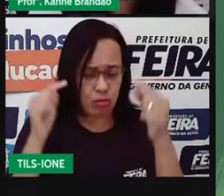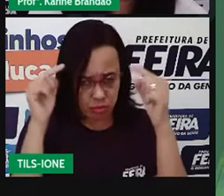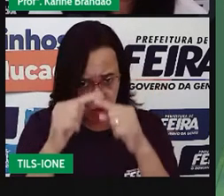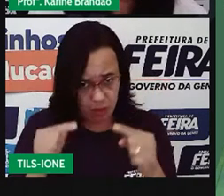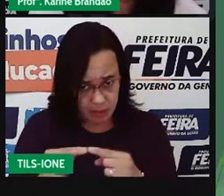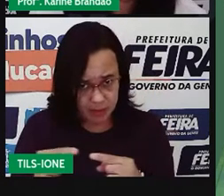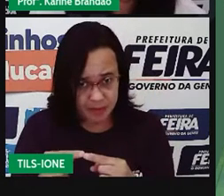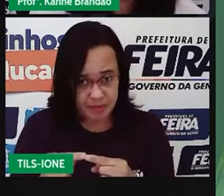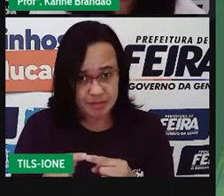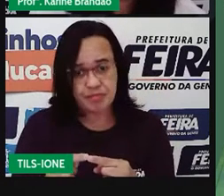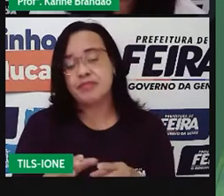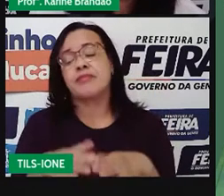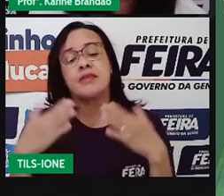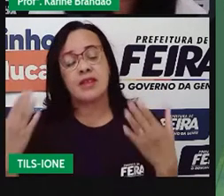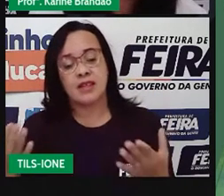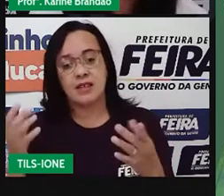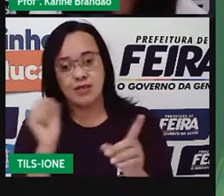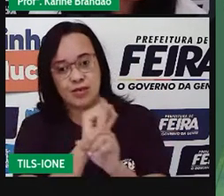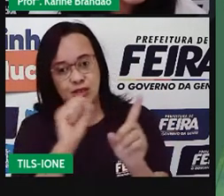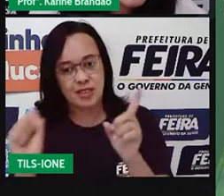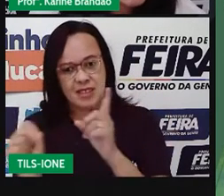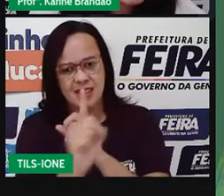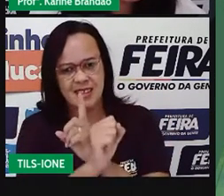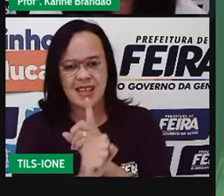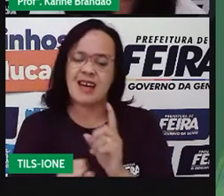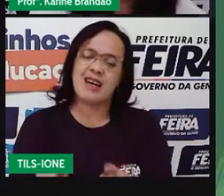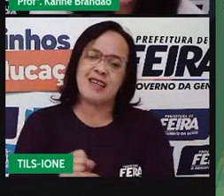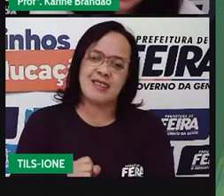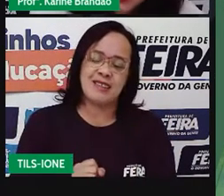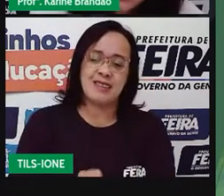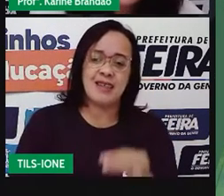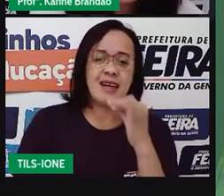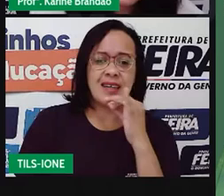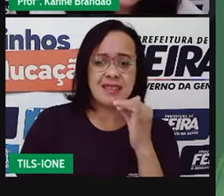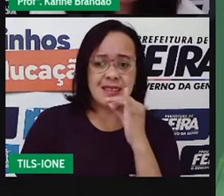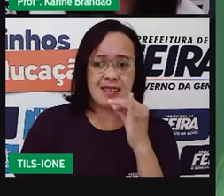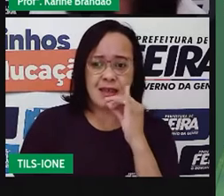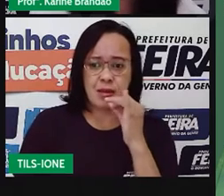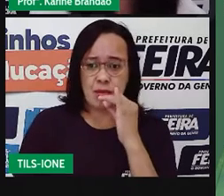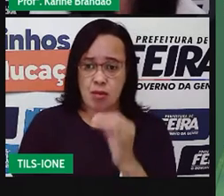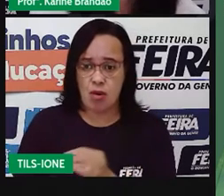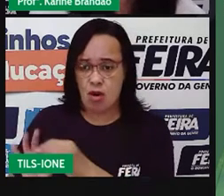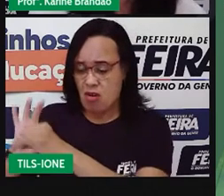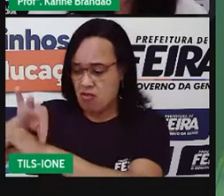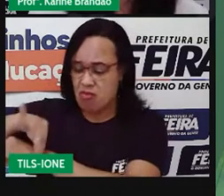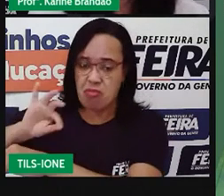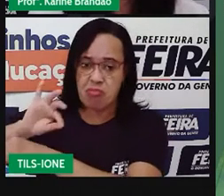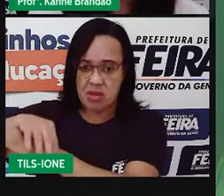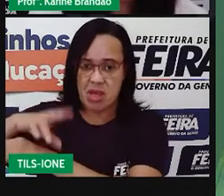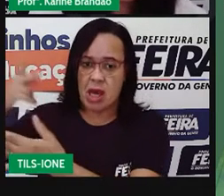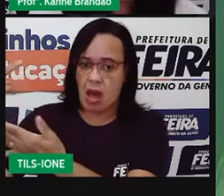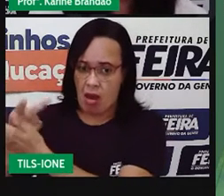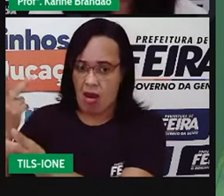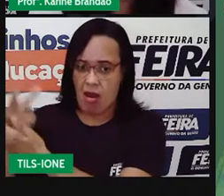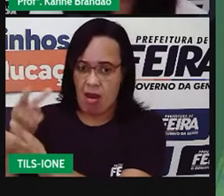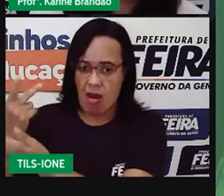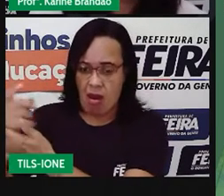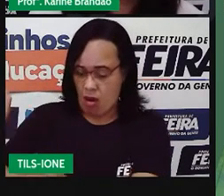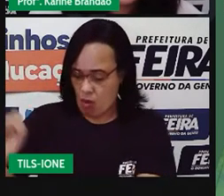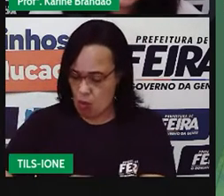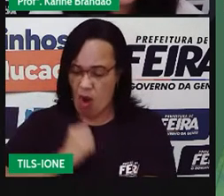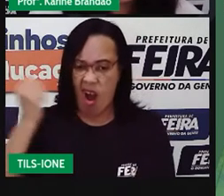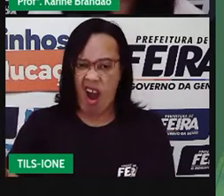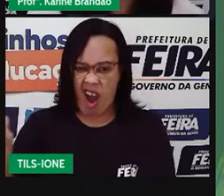a gente não cometa, vamos dizer assim, os mesmos erros, que é a formiga, por raiva, por